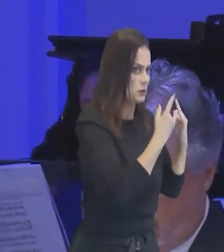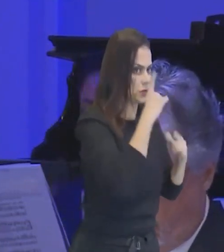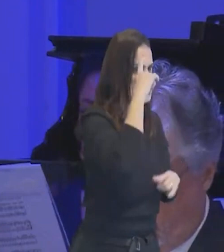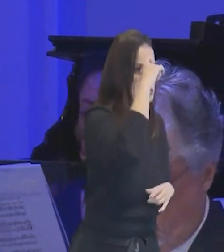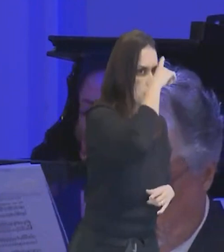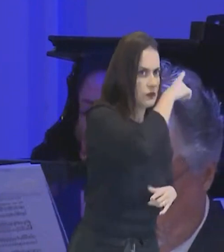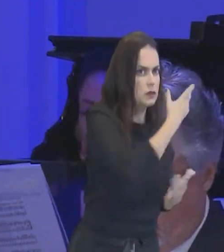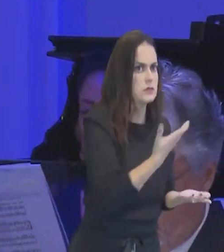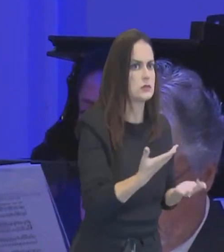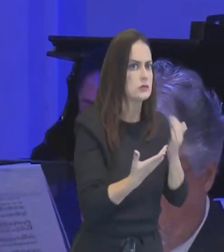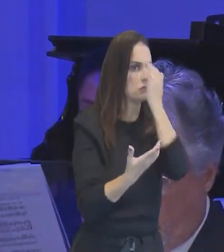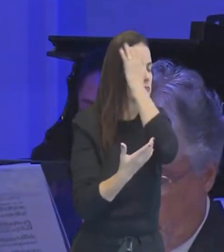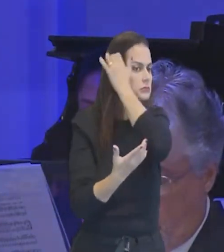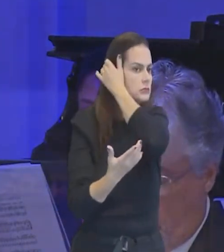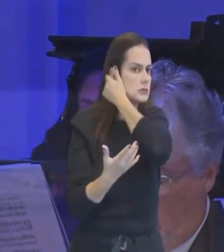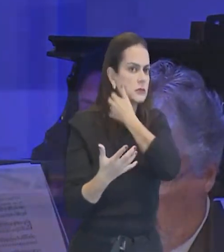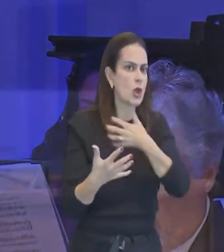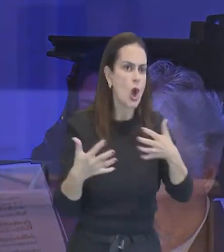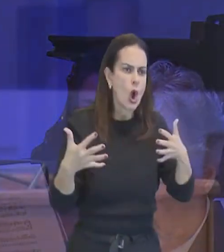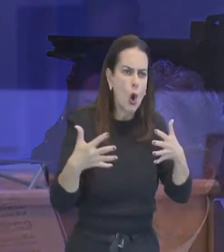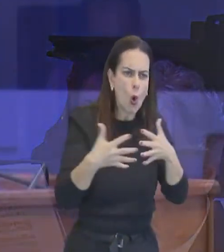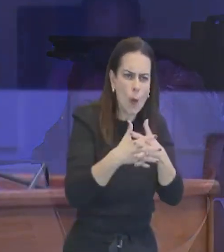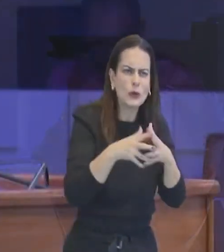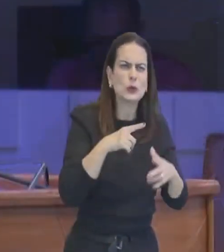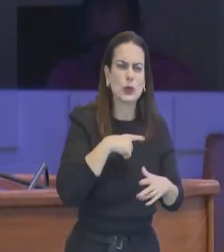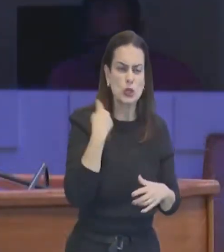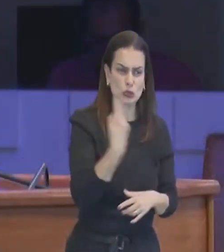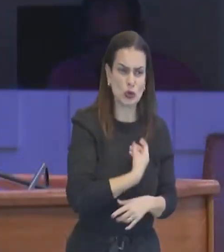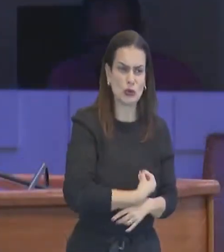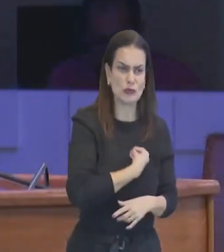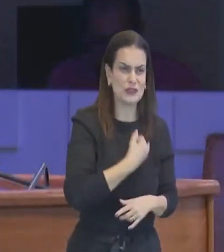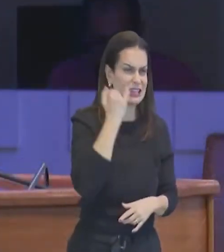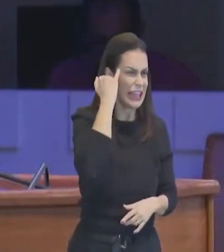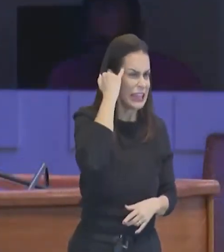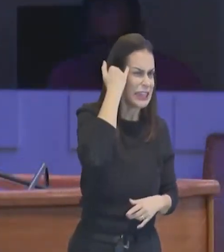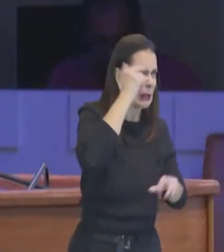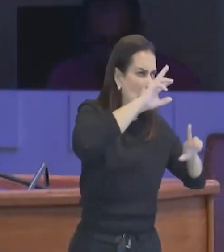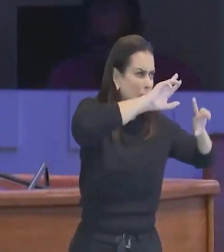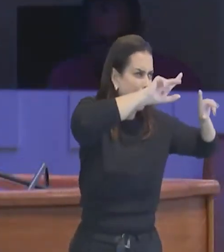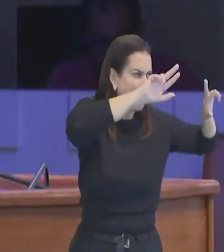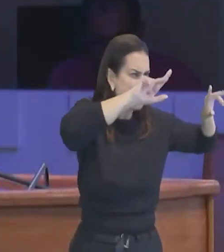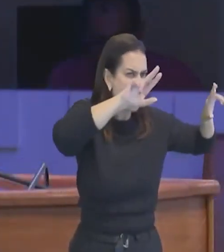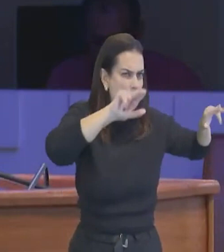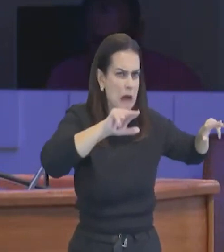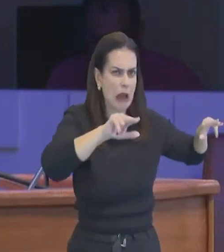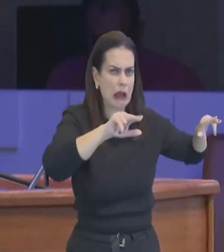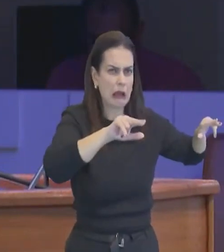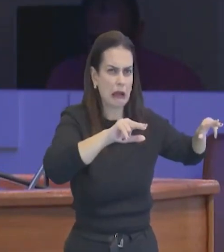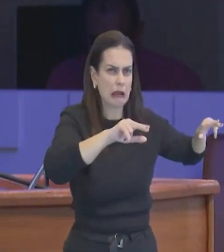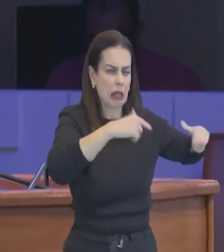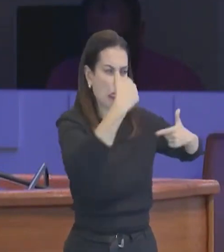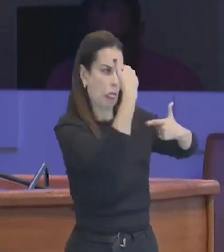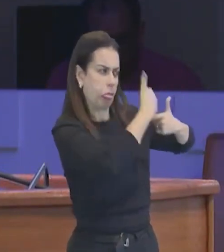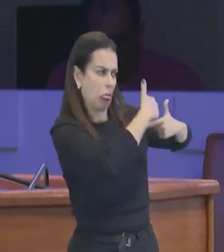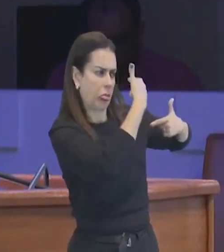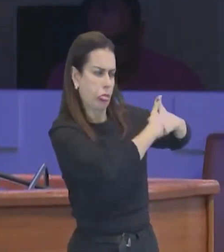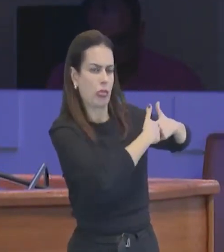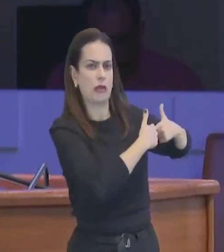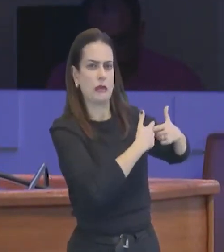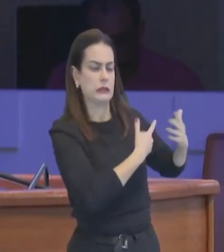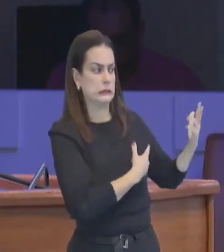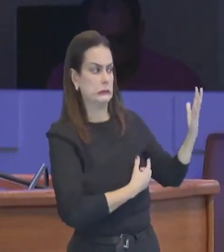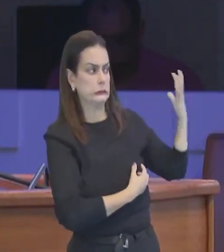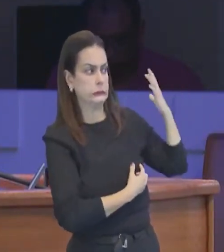da própria complexidade, que nós vivemos, ideológica e tantas outras coisas mais, mas veja o capítulo 2,